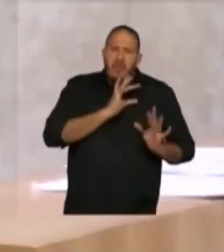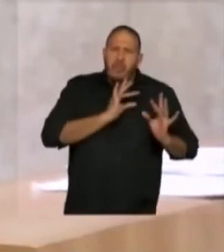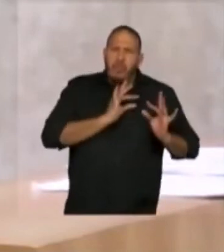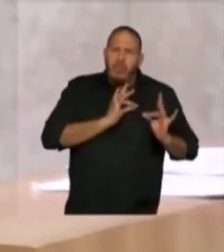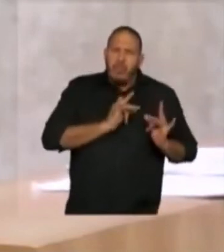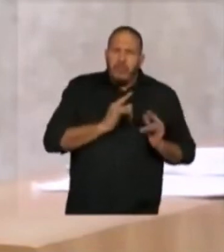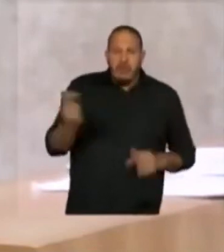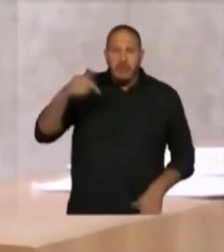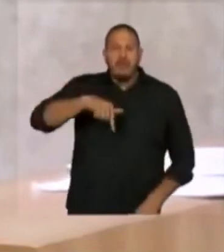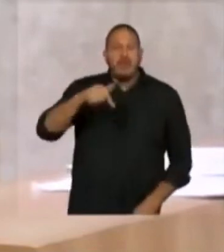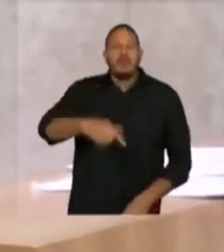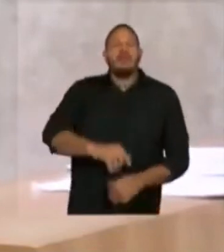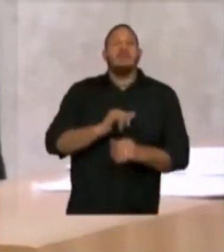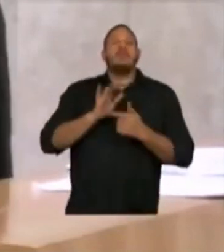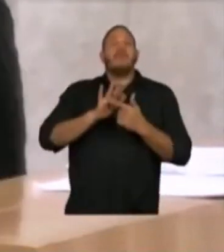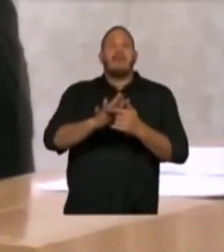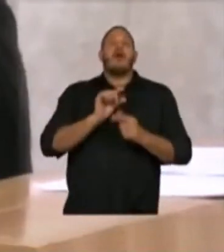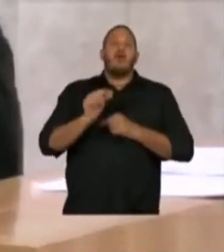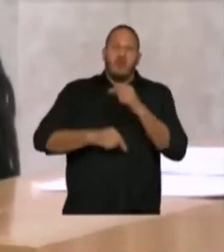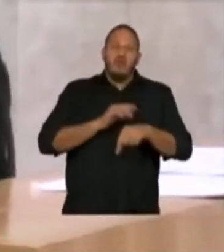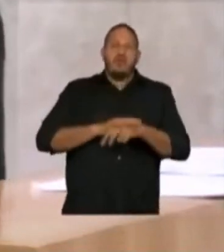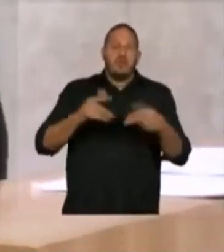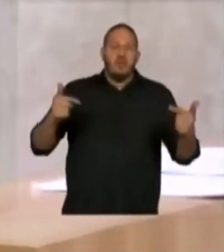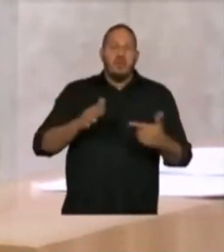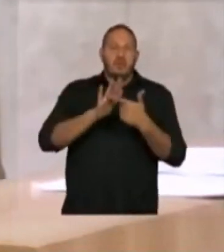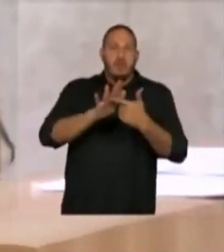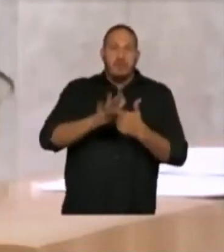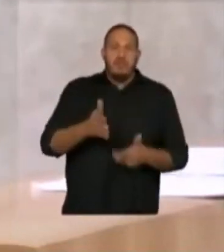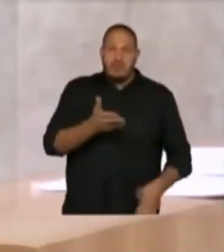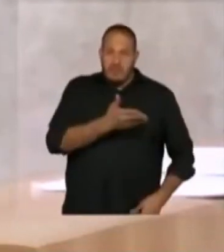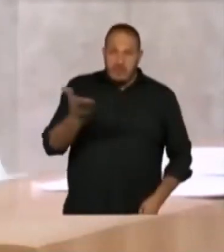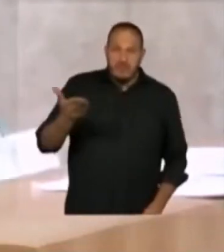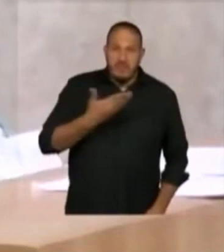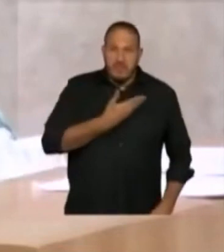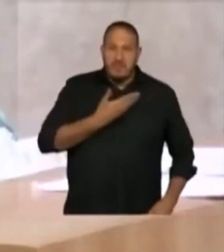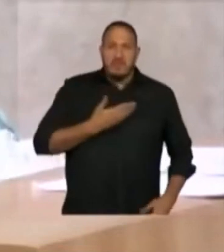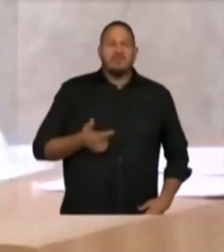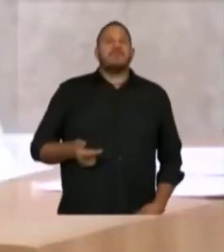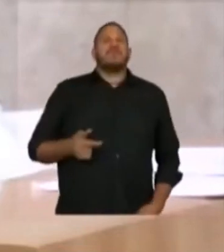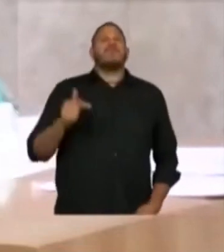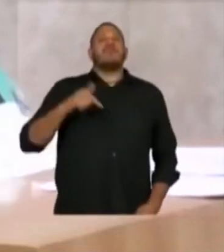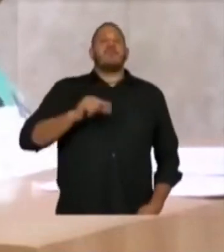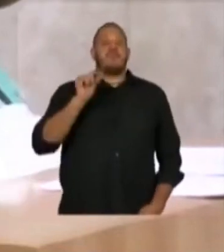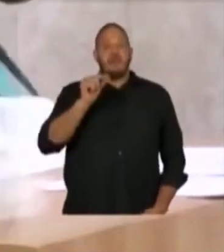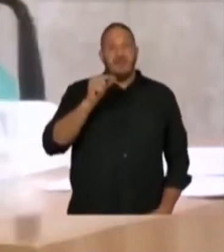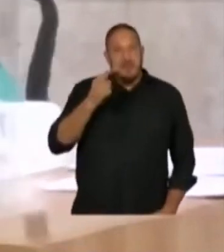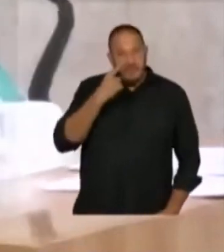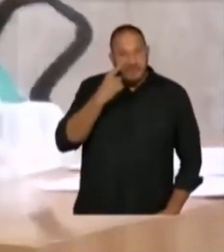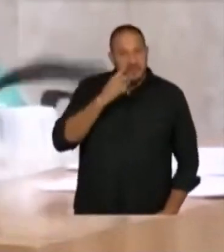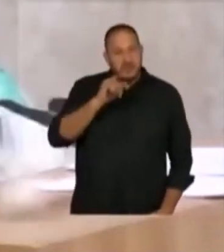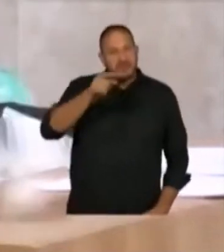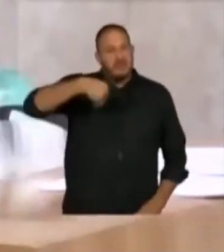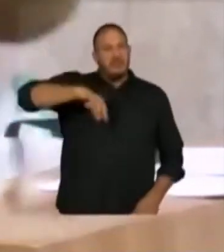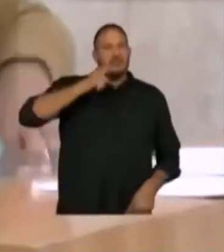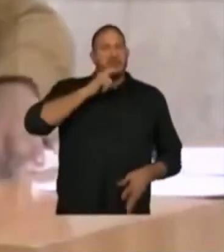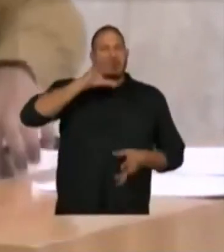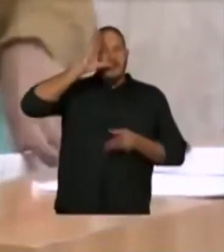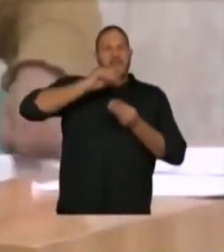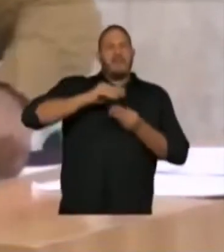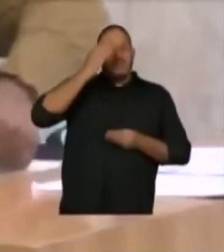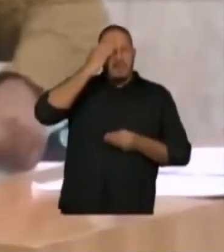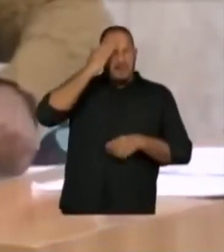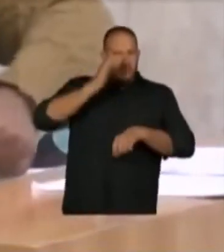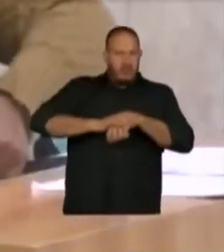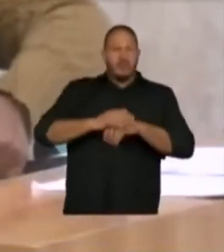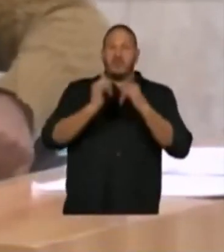Eu vim aqui trazer algumas coisas para vocês, meus colegas vereadores, que é o seguinte, para ver se vocês conseguem entender um pouco do que eu estou